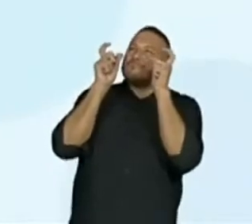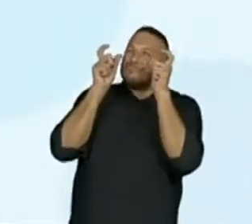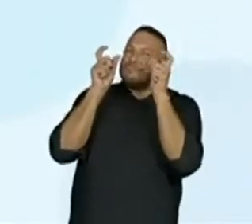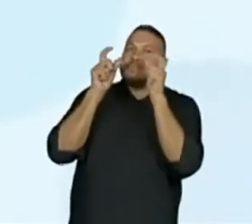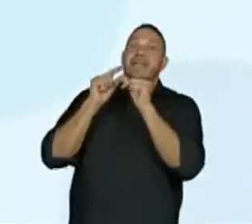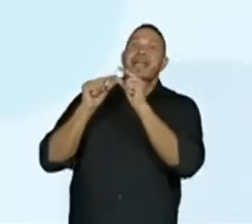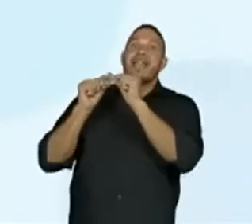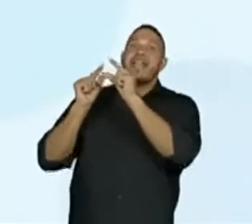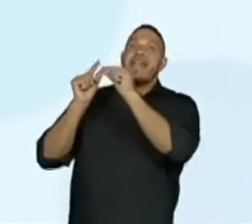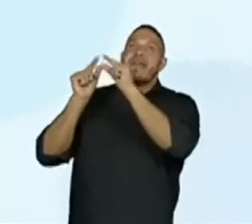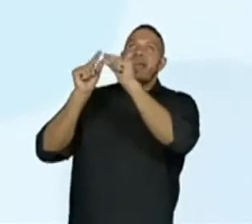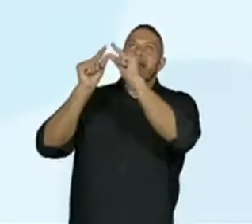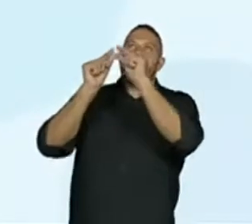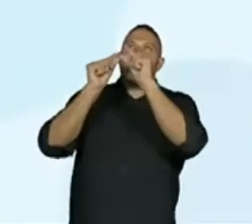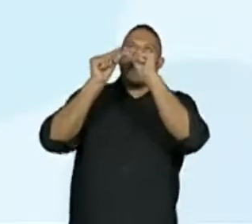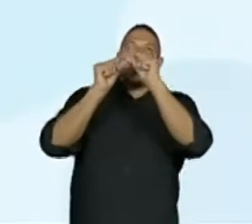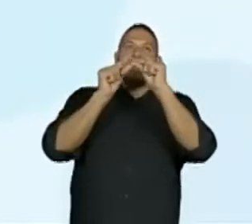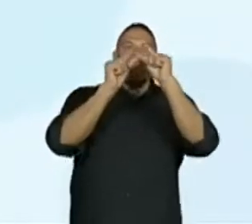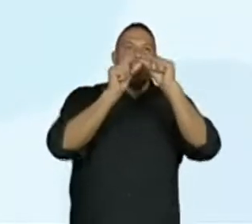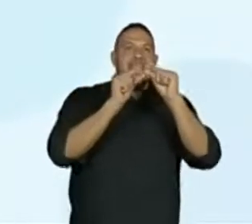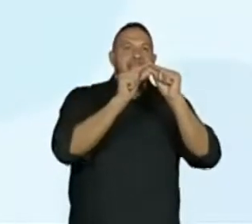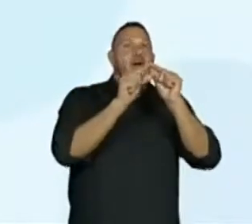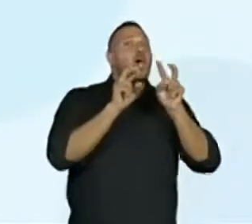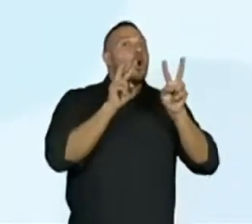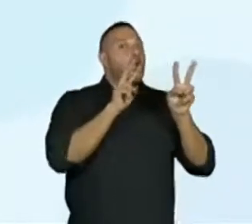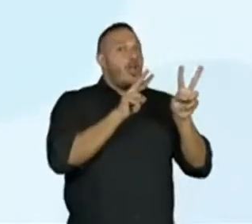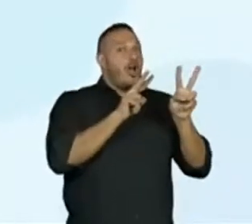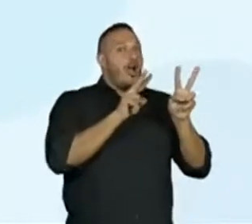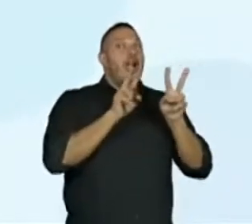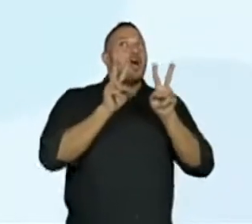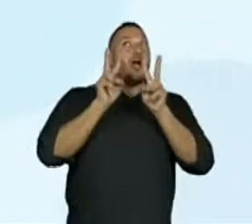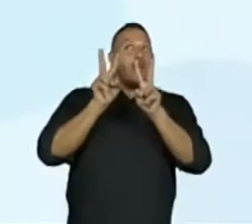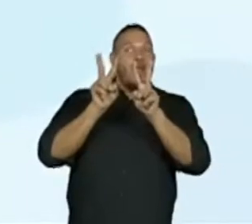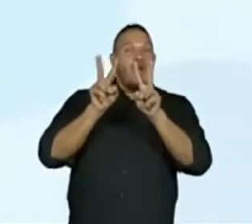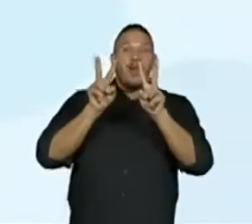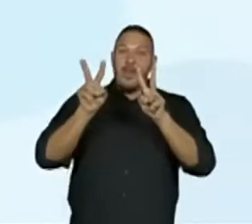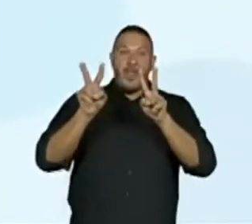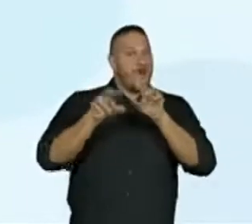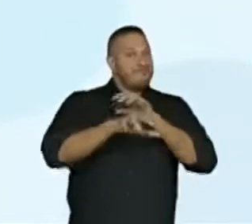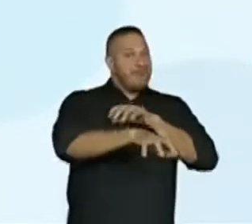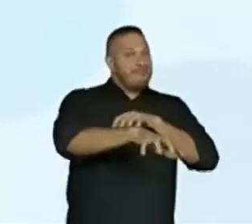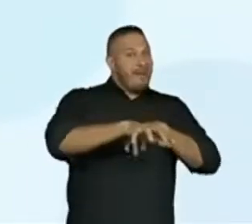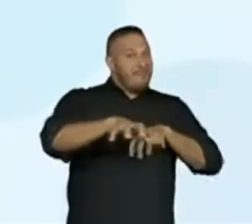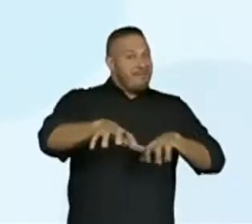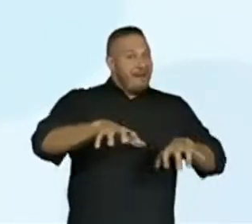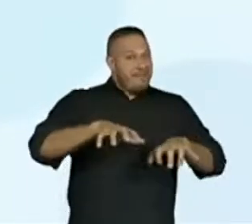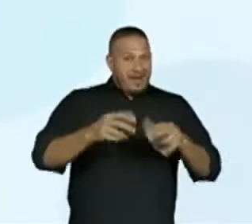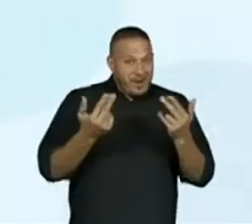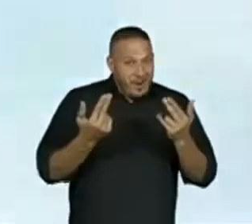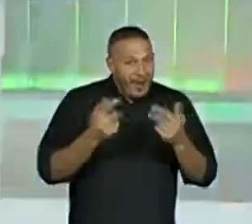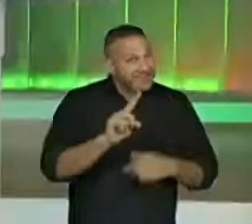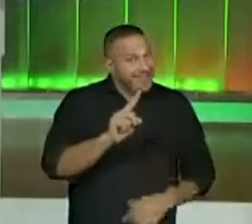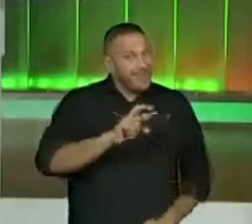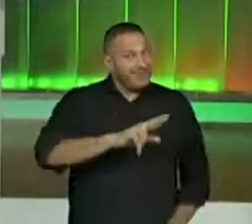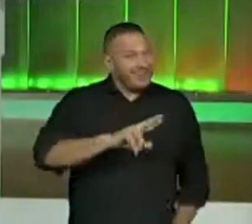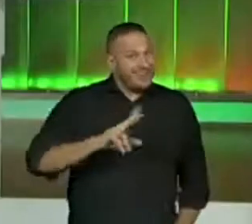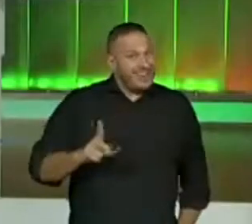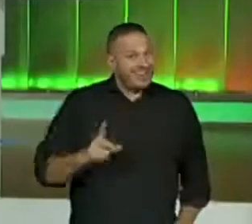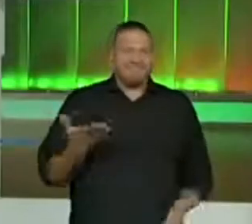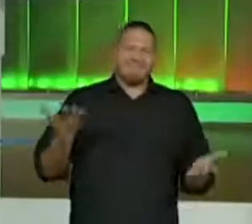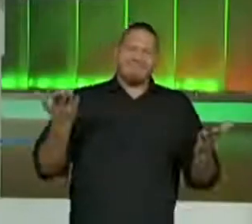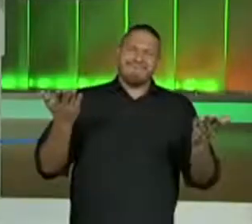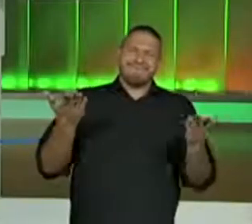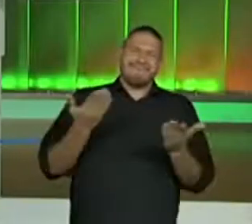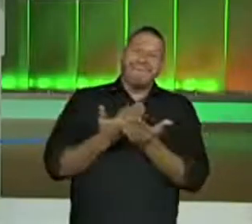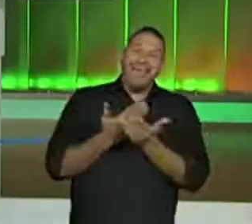das constelações do ponto de vista da perspectiva dos povos indígenas nossa aula está chegando